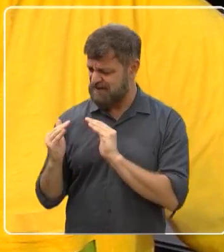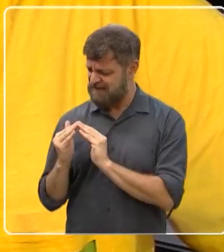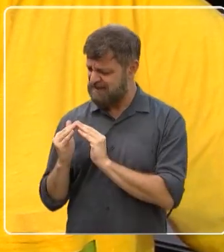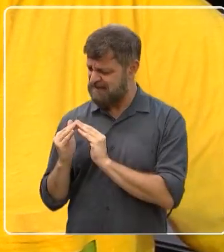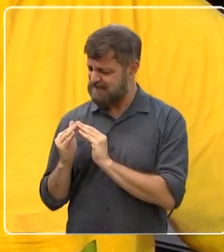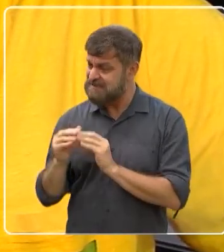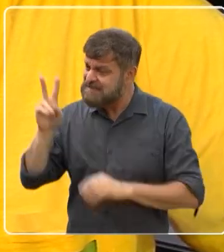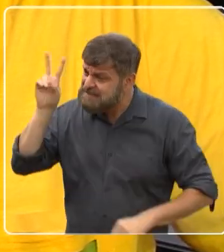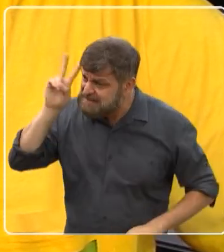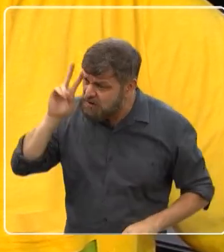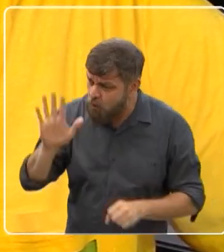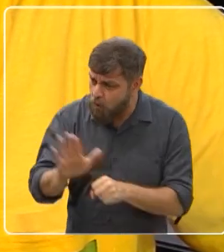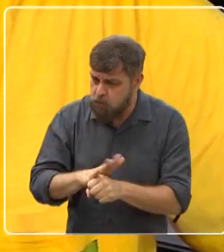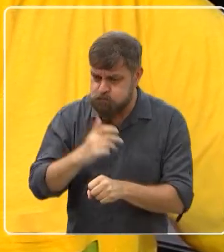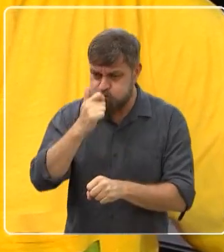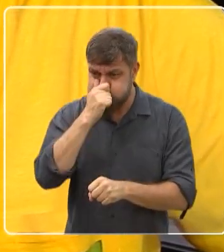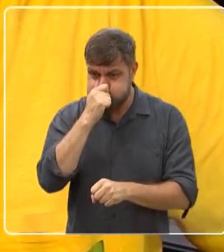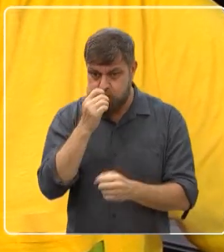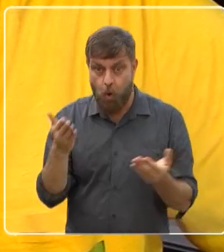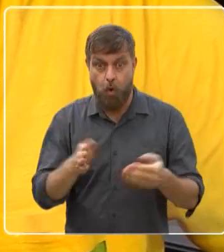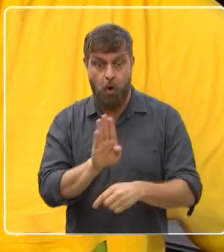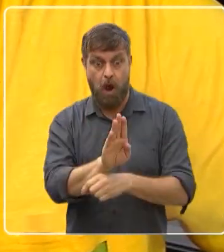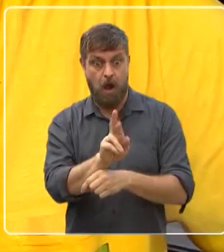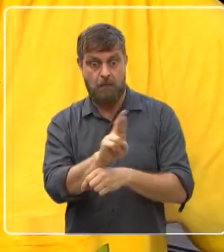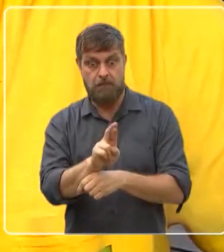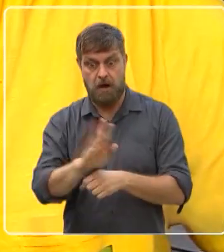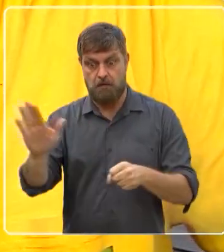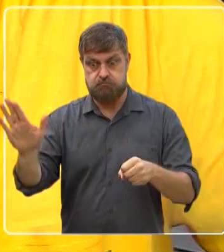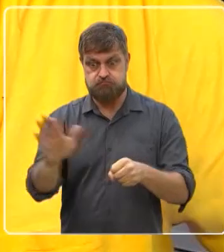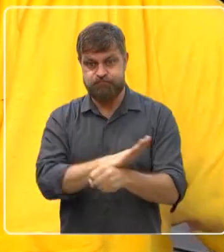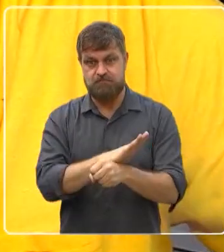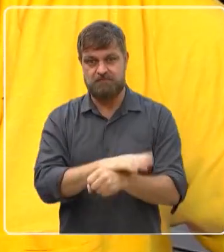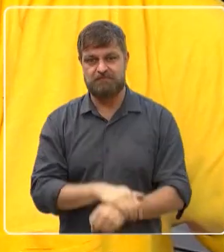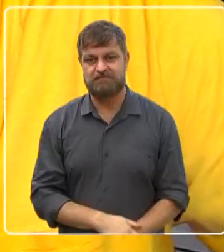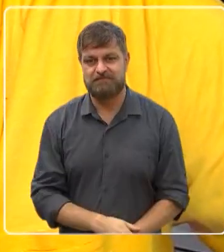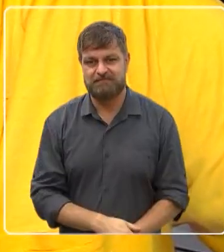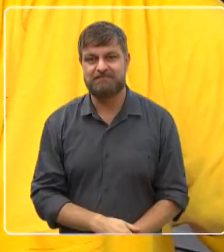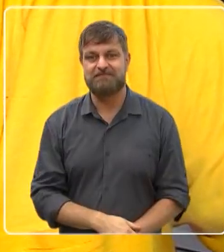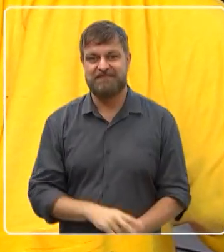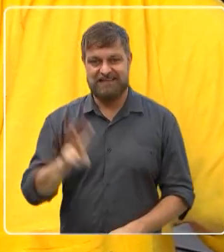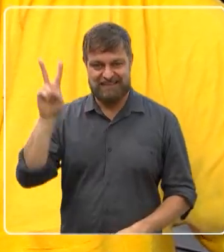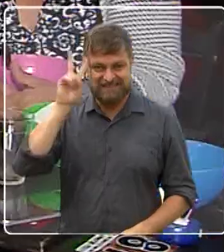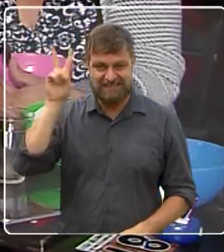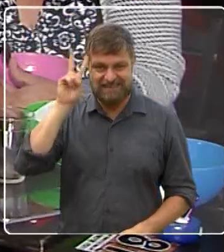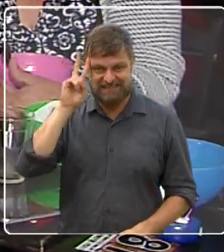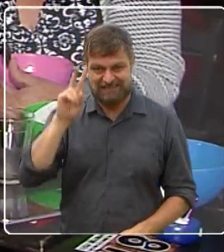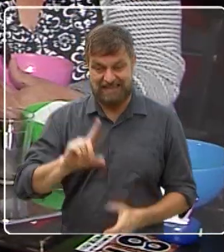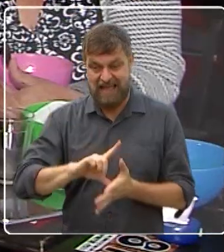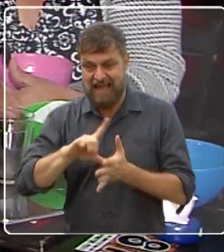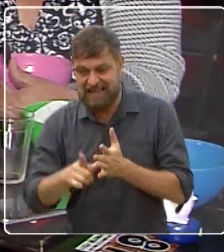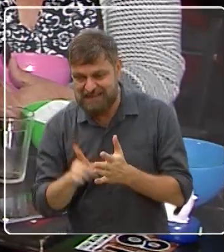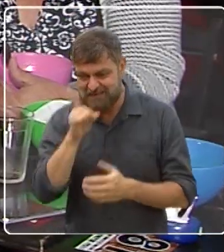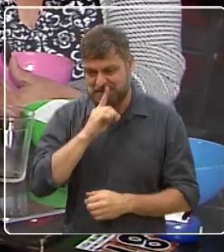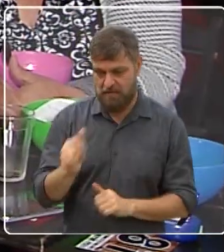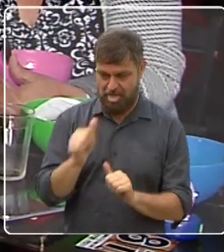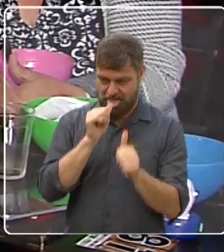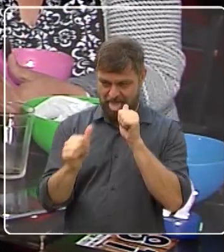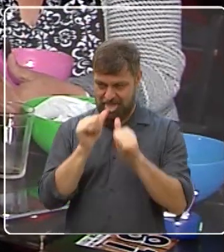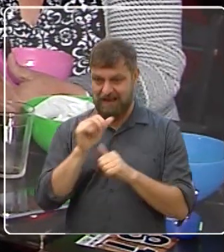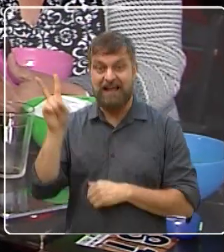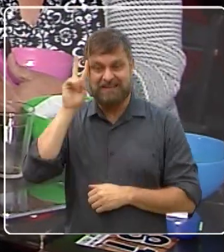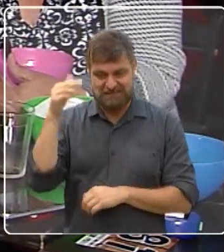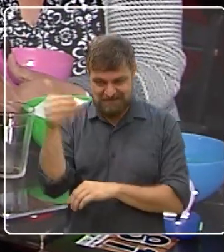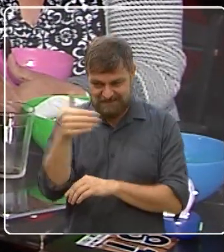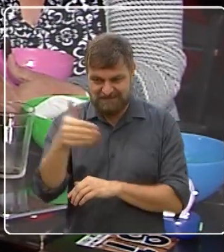casa e tudo mais. E o bar lotado dentro e fora do bar. Graças a Deus, é segunda da ressaca. Foto aqui com a dona Maria da